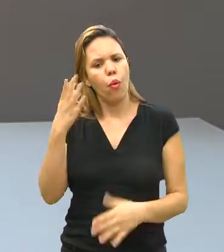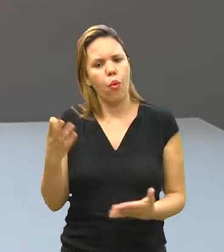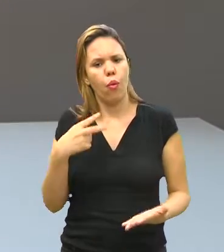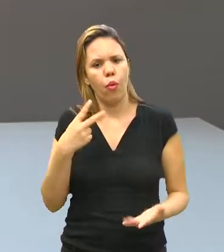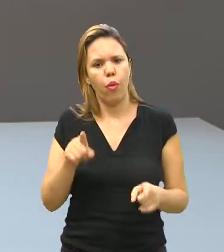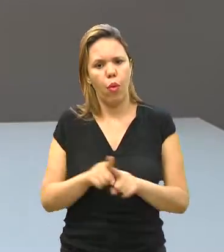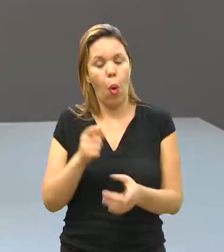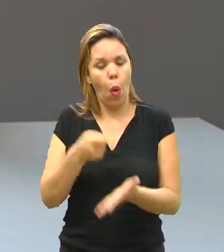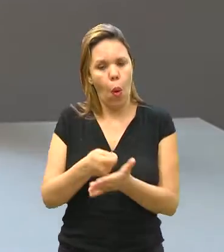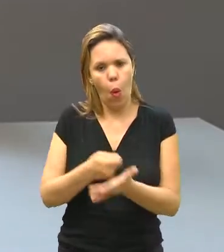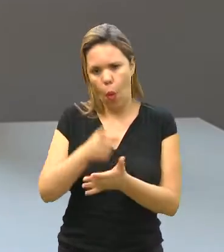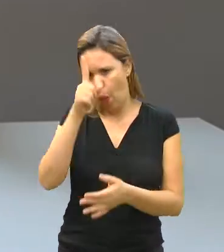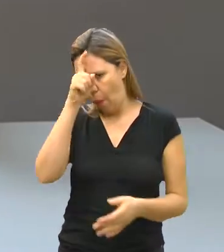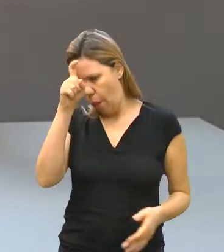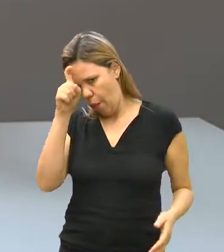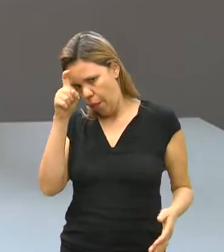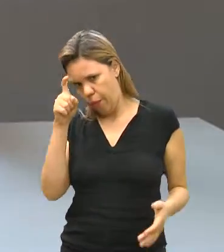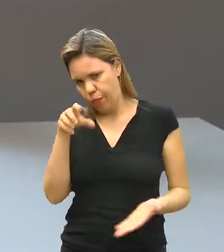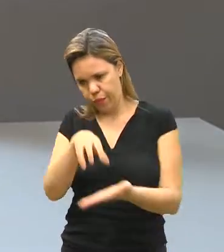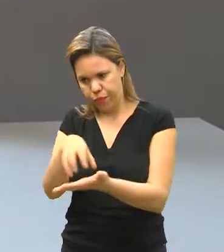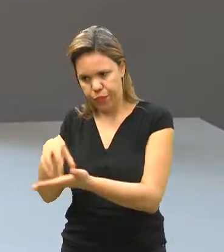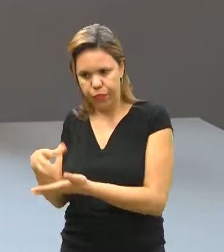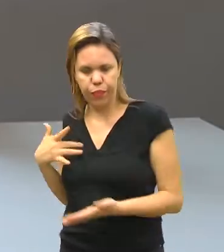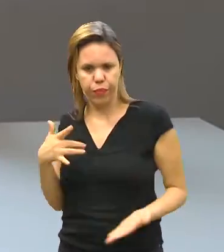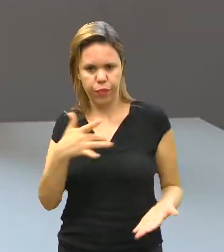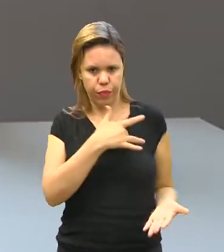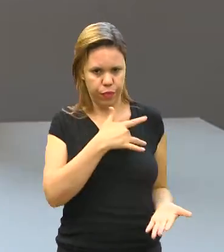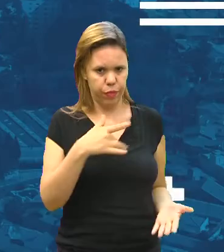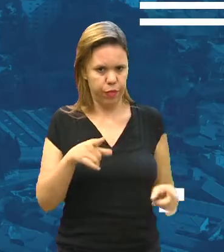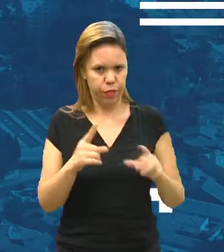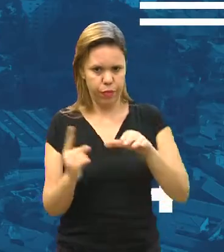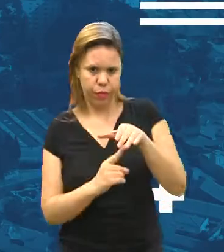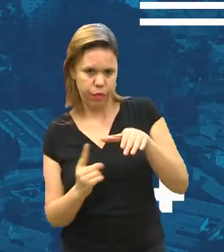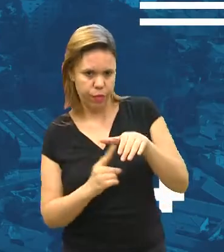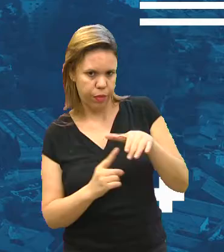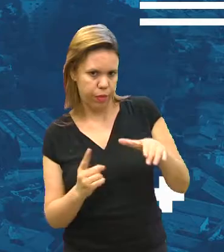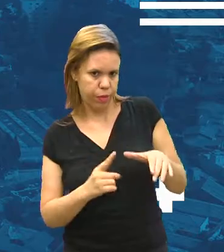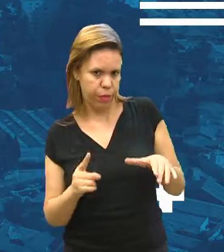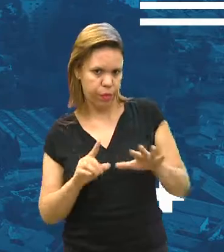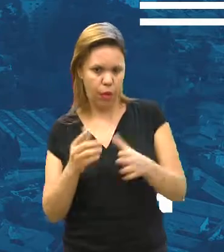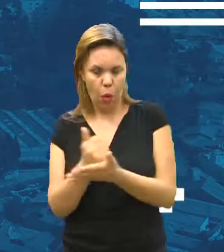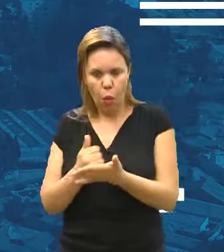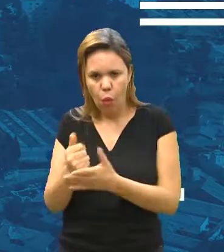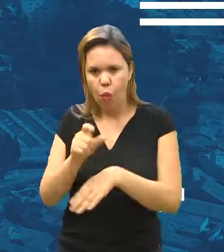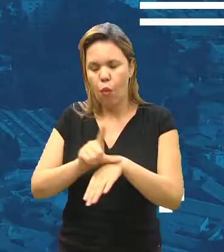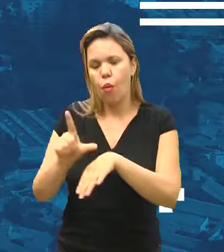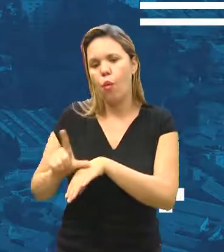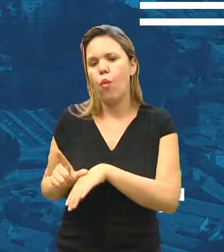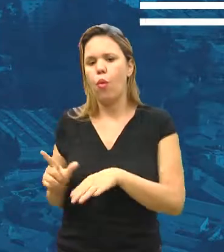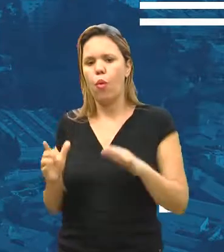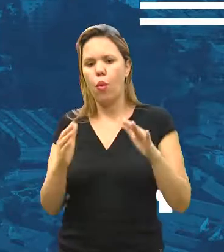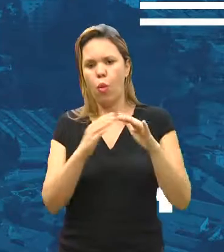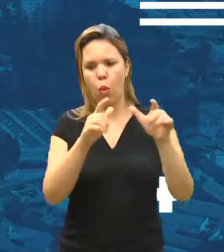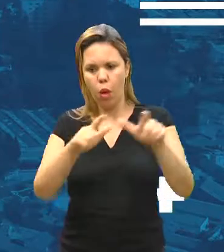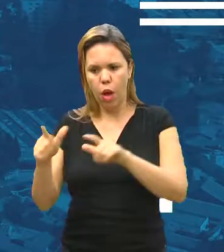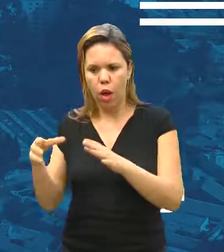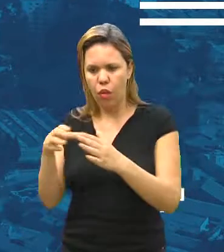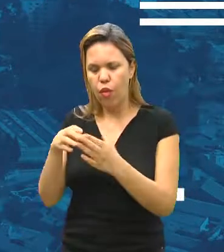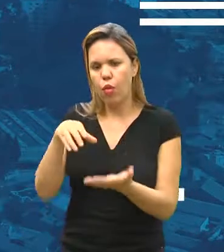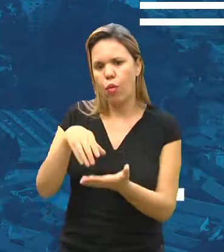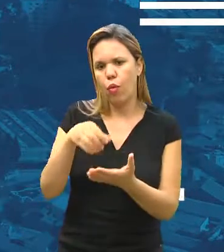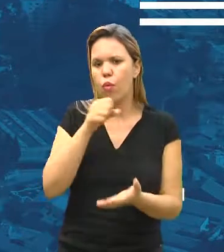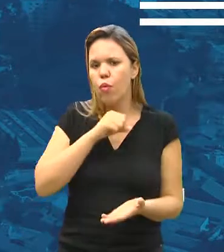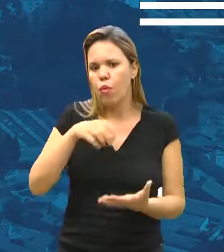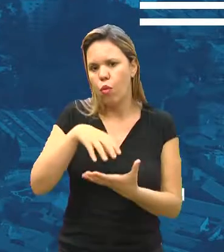Cirilo, que obriga hospitais, centros de saúde, clínicas, farmácias, casas de